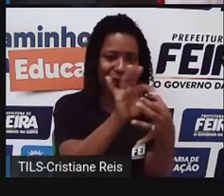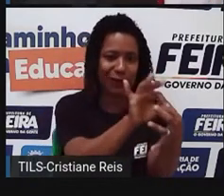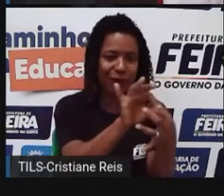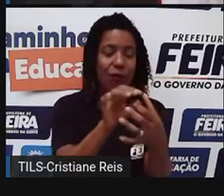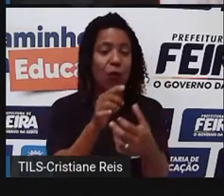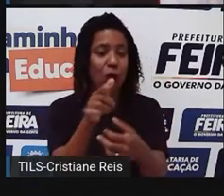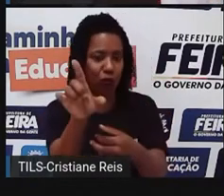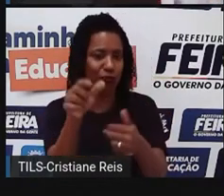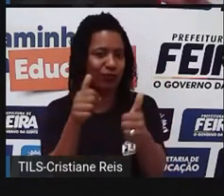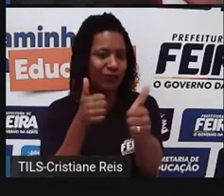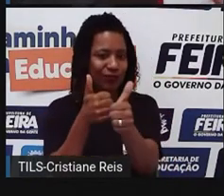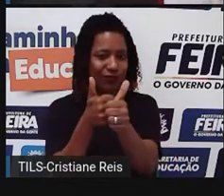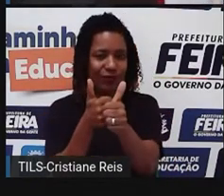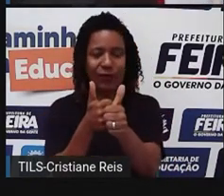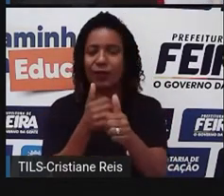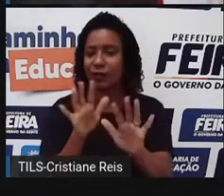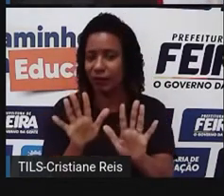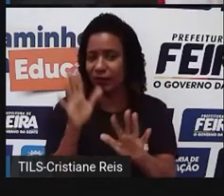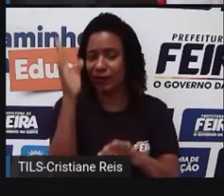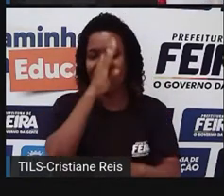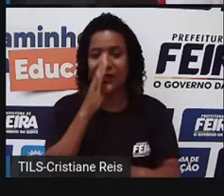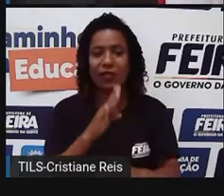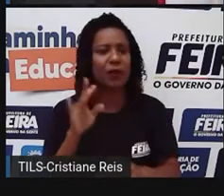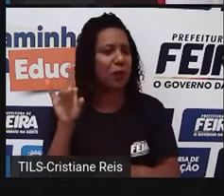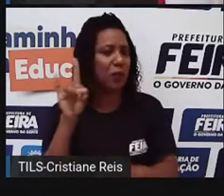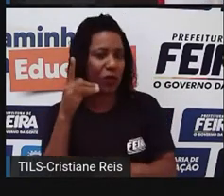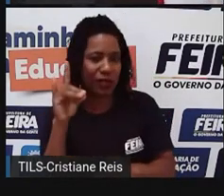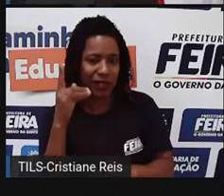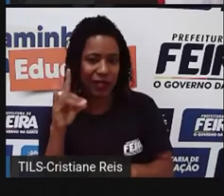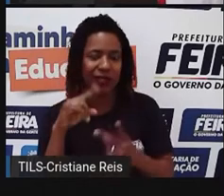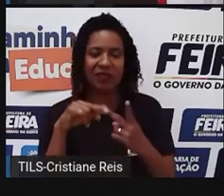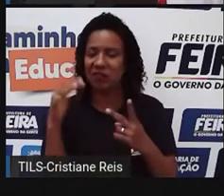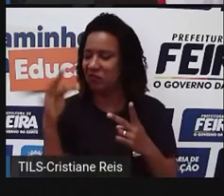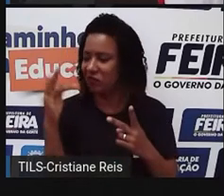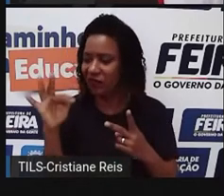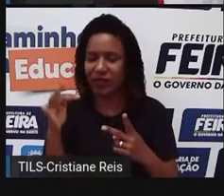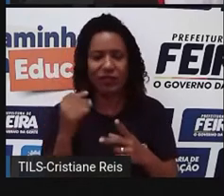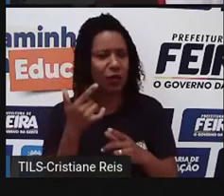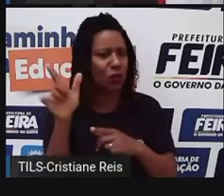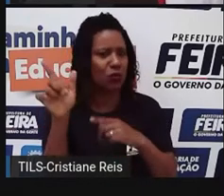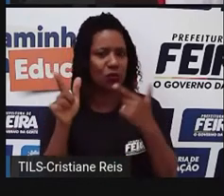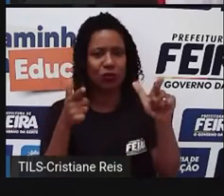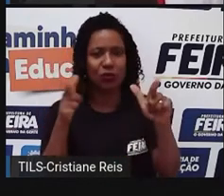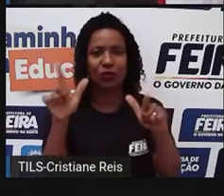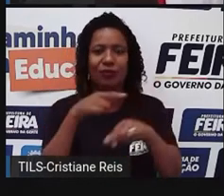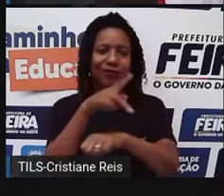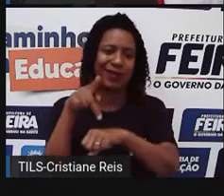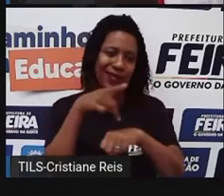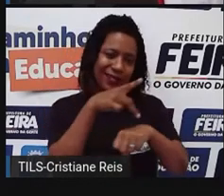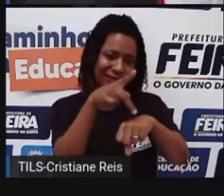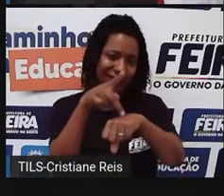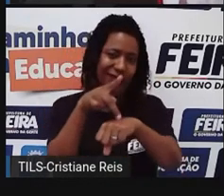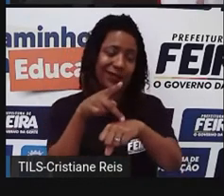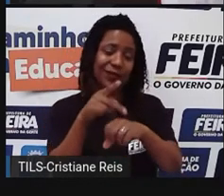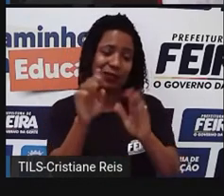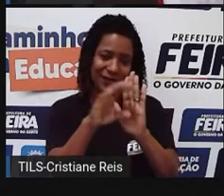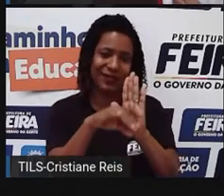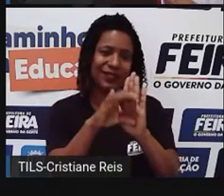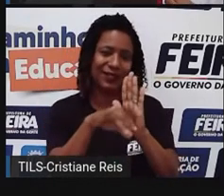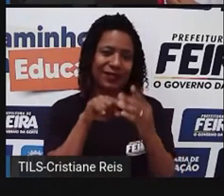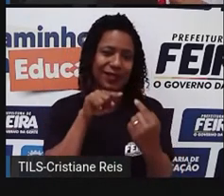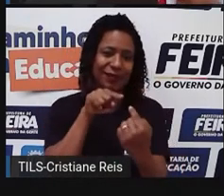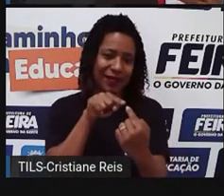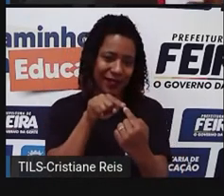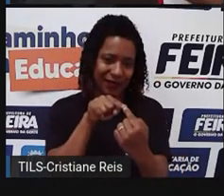da França, da Bolívia, de qualquer outro país, né, e ele é habitado por um povo que tem suas características